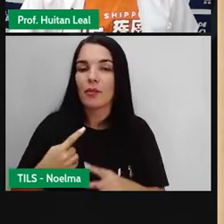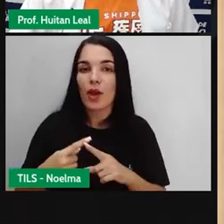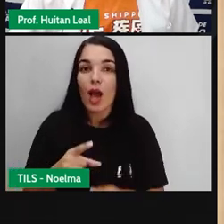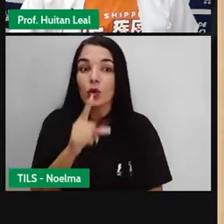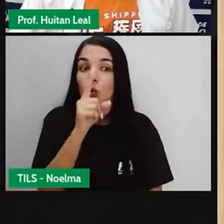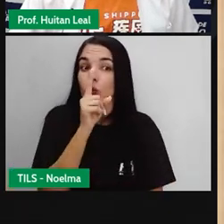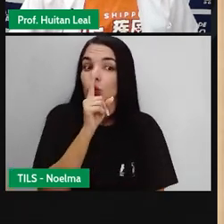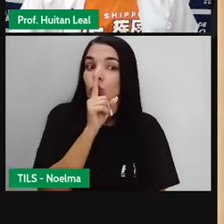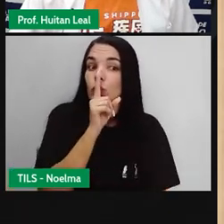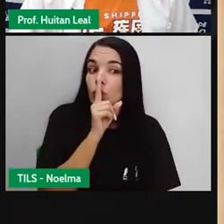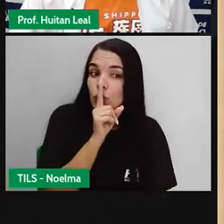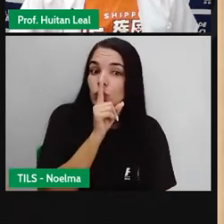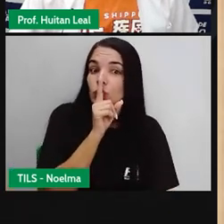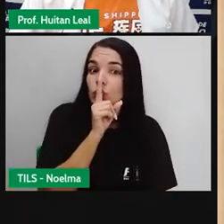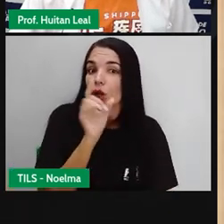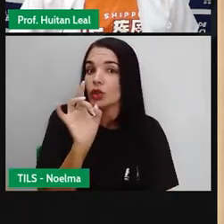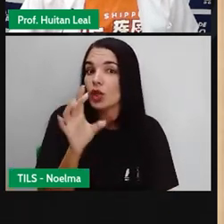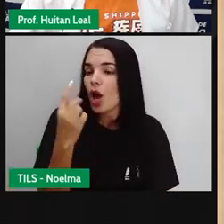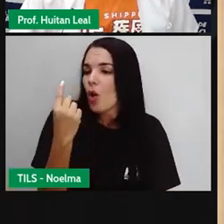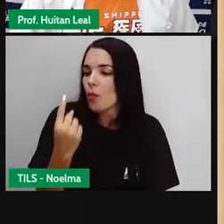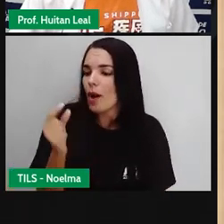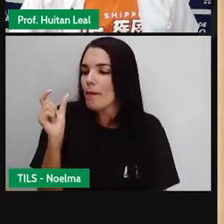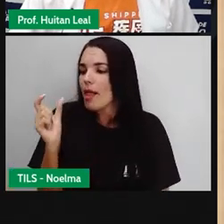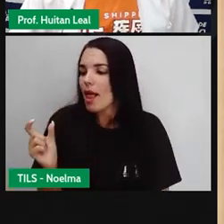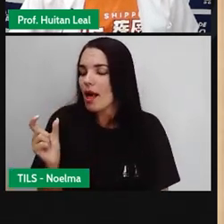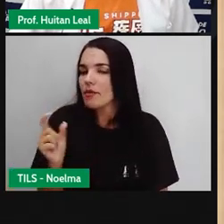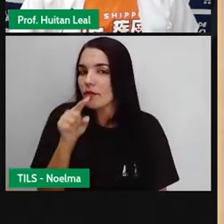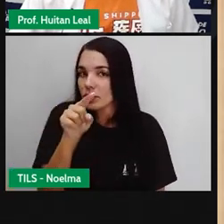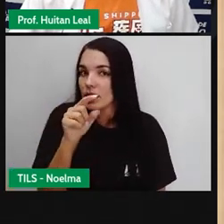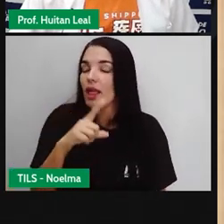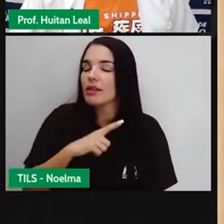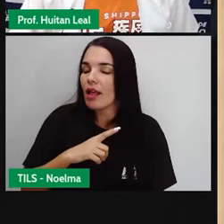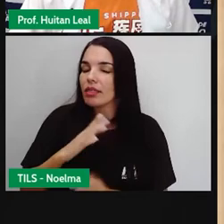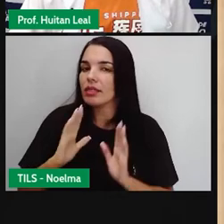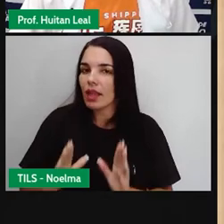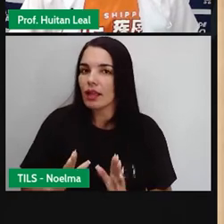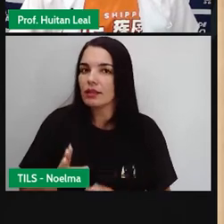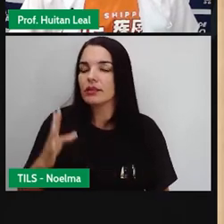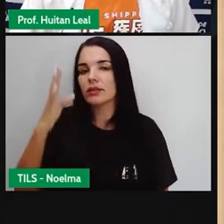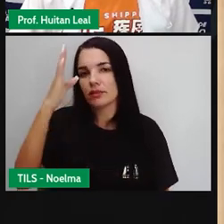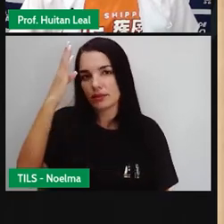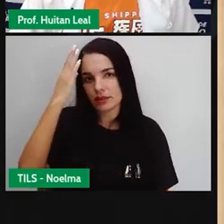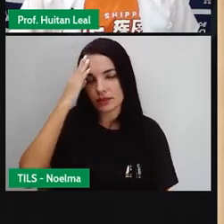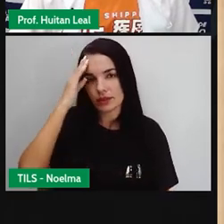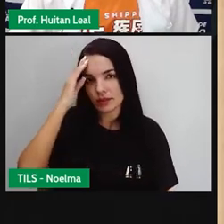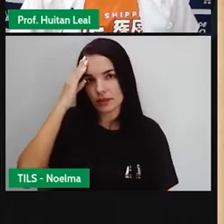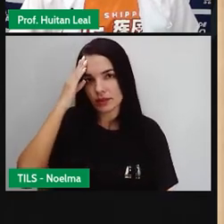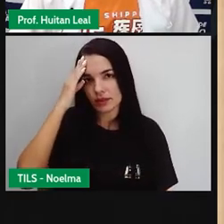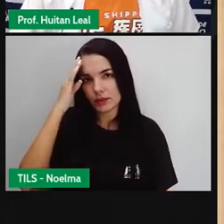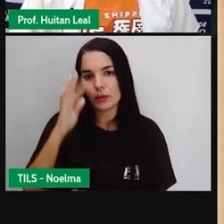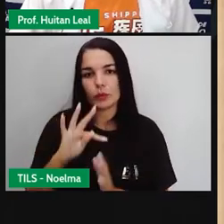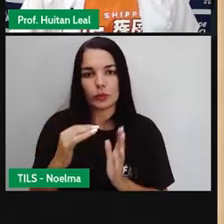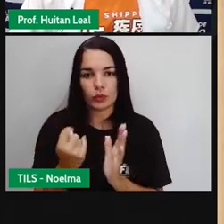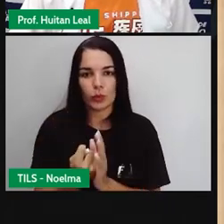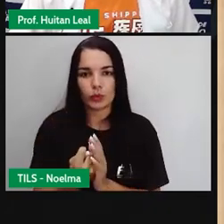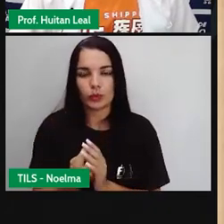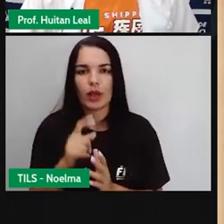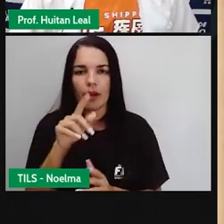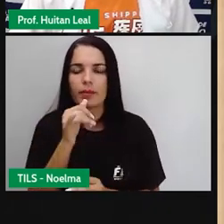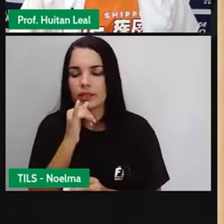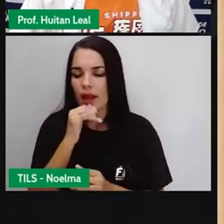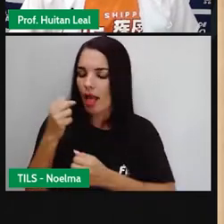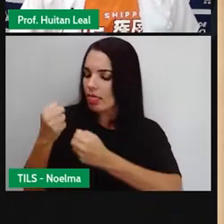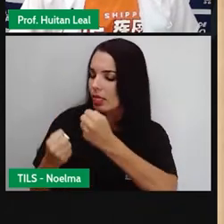palavra, simplesmente, te dá um recado completo. Você está no